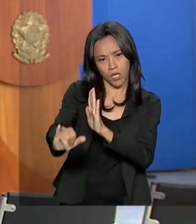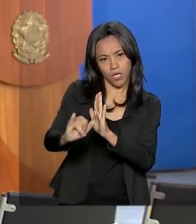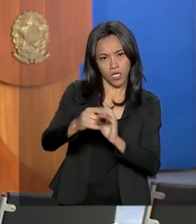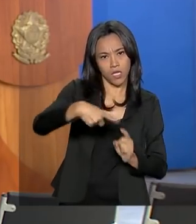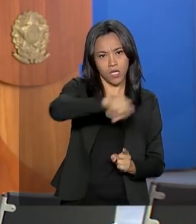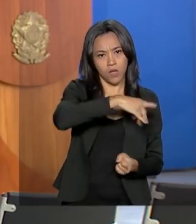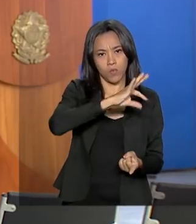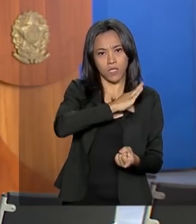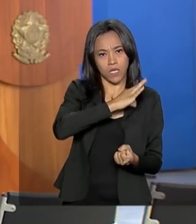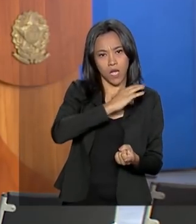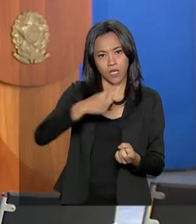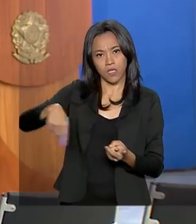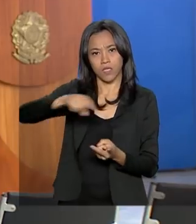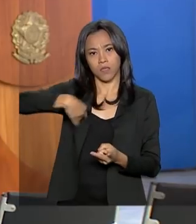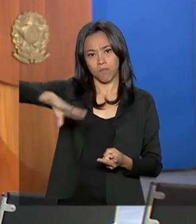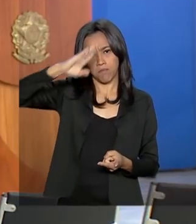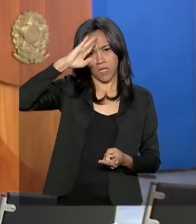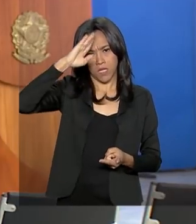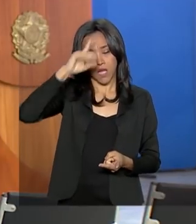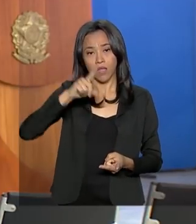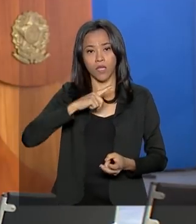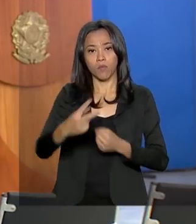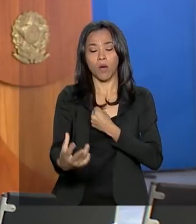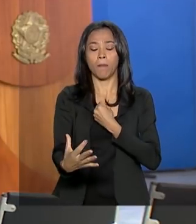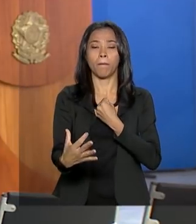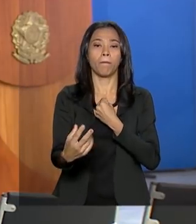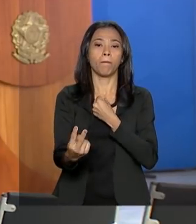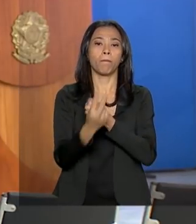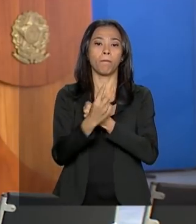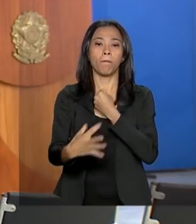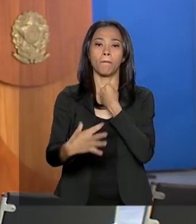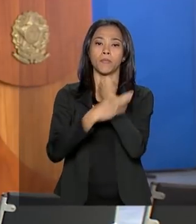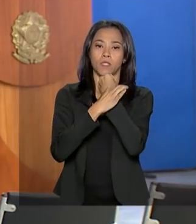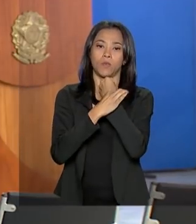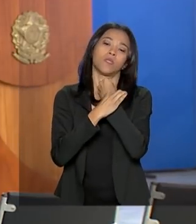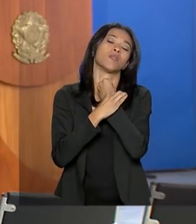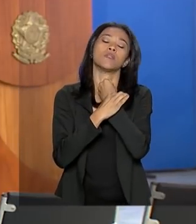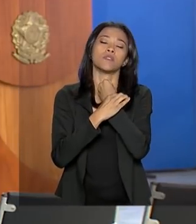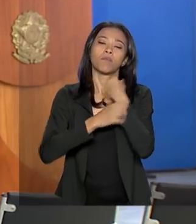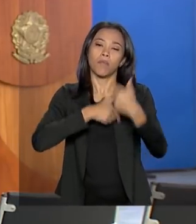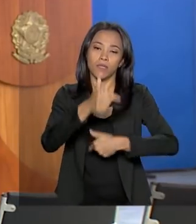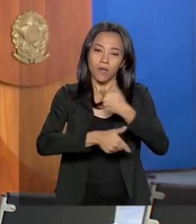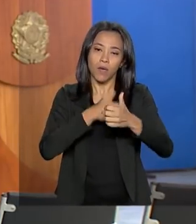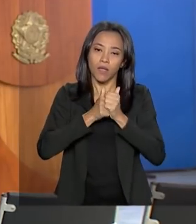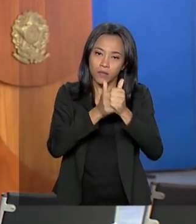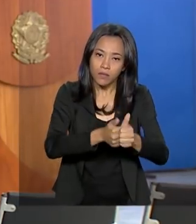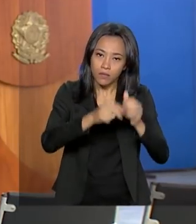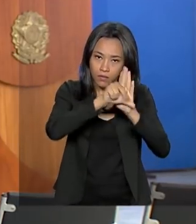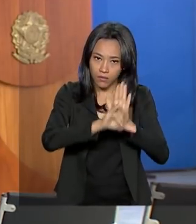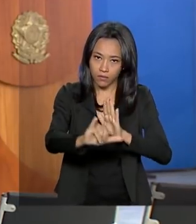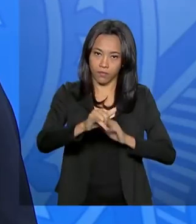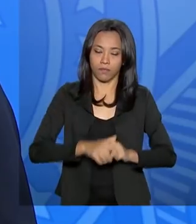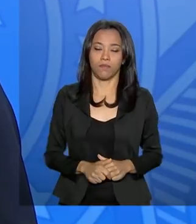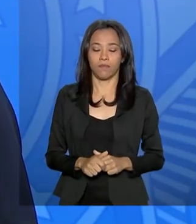policiais tenham uma retaguarda jurídica para atuar na garantia, na lei e na ordem.